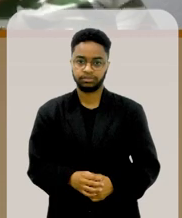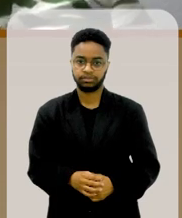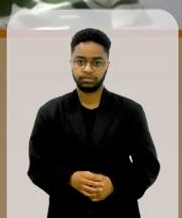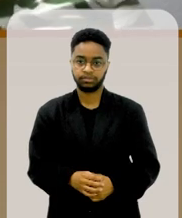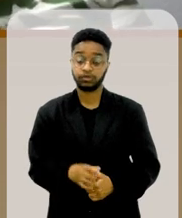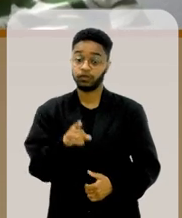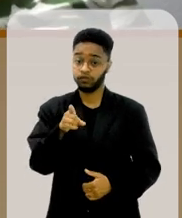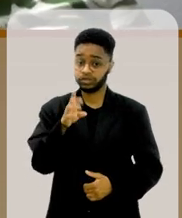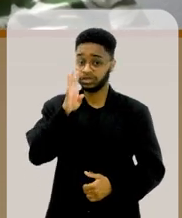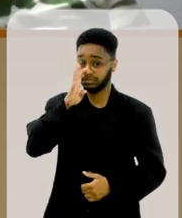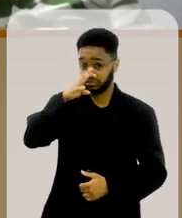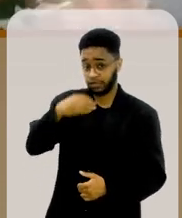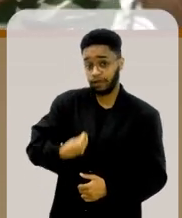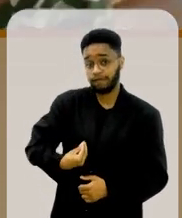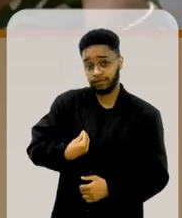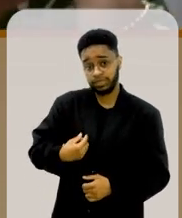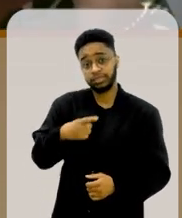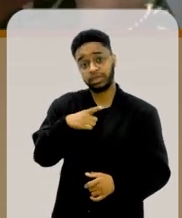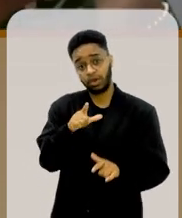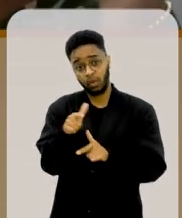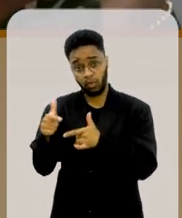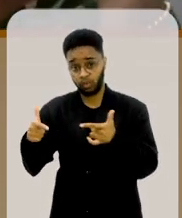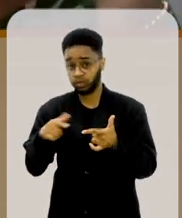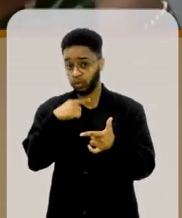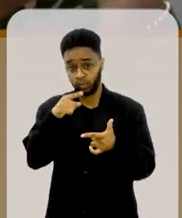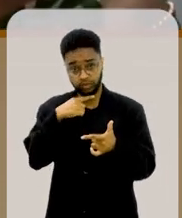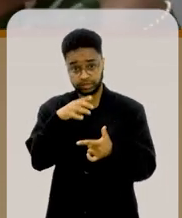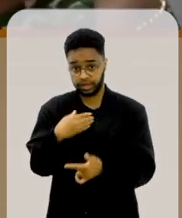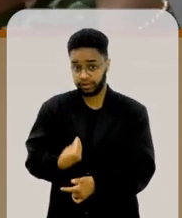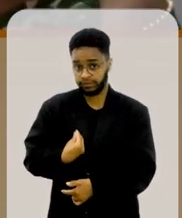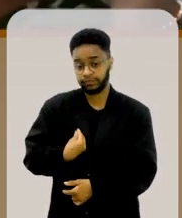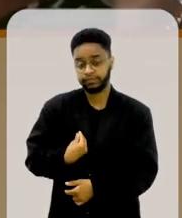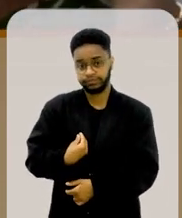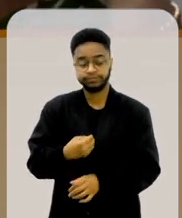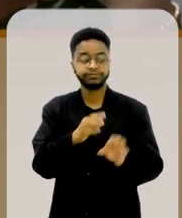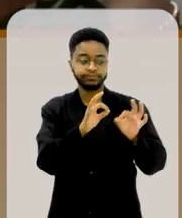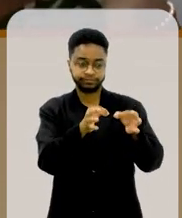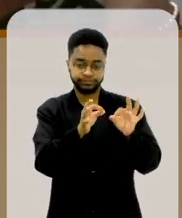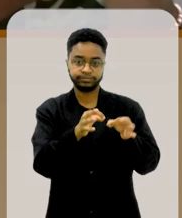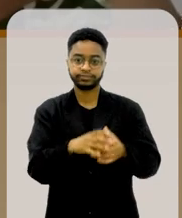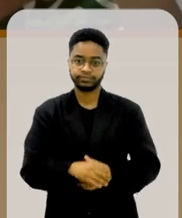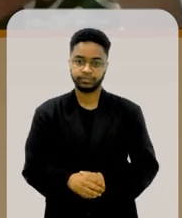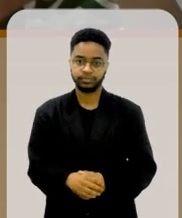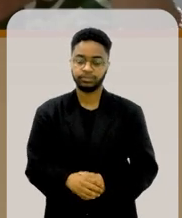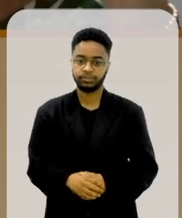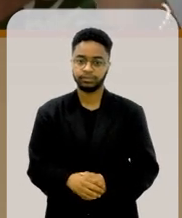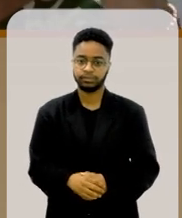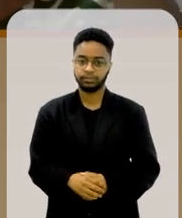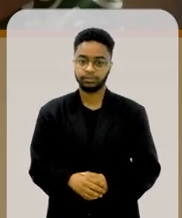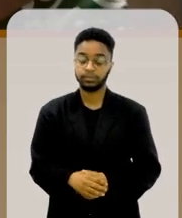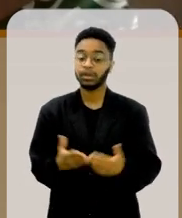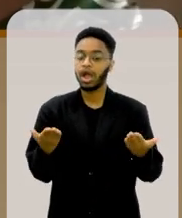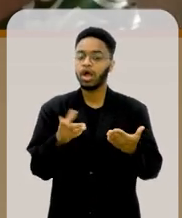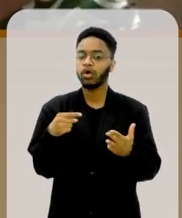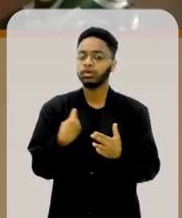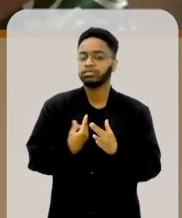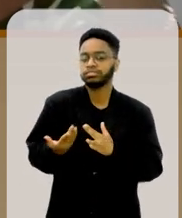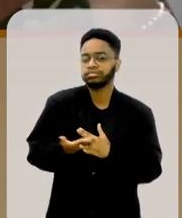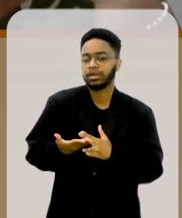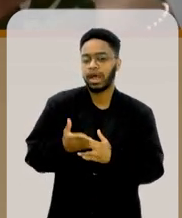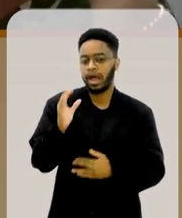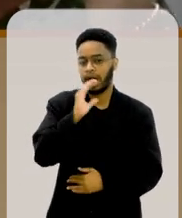E você sobreviveu, né? E tem tantas que não sobrevivem, infelizmente. Exatamente. Penha, vamos fazer um pequeno